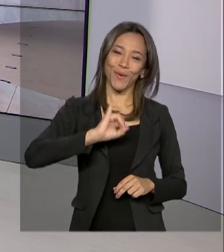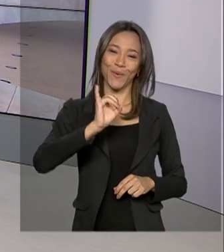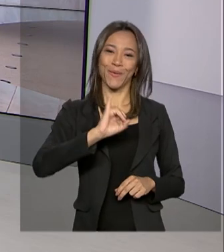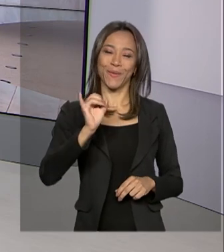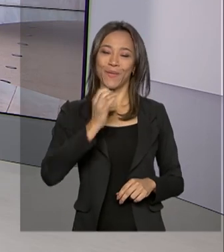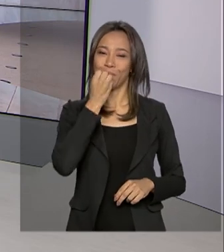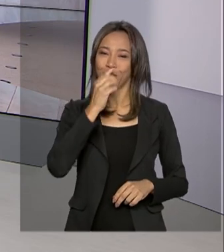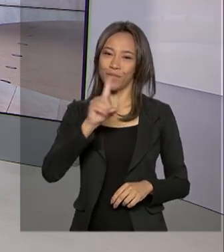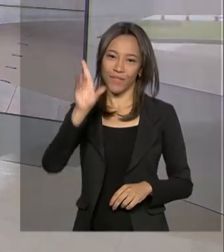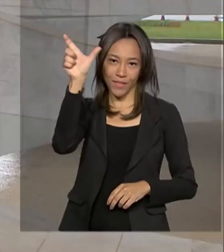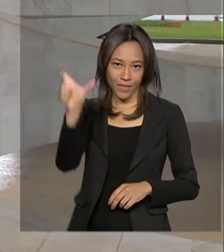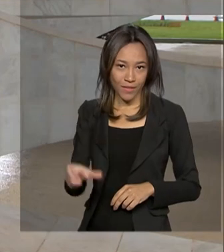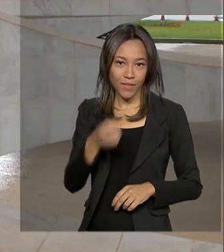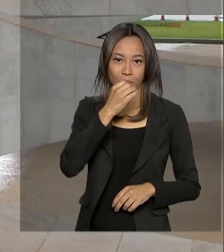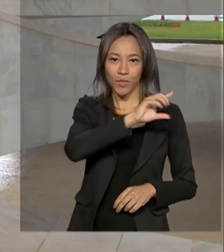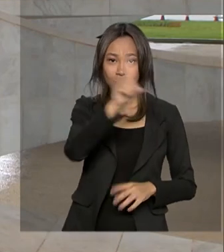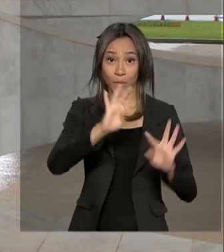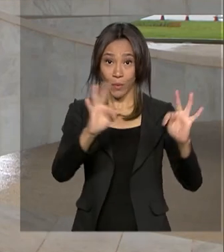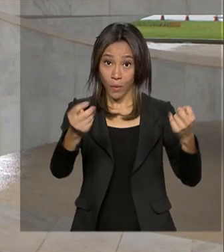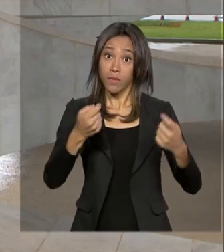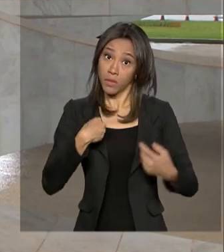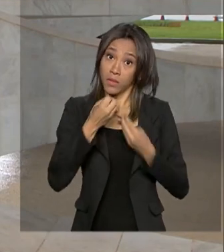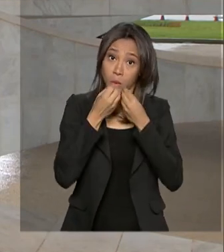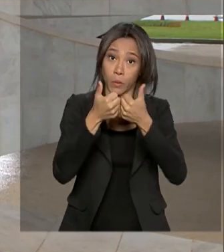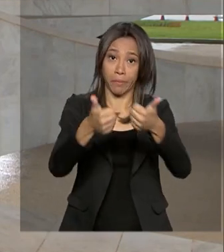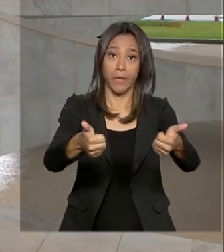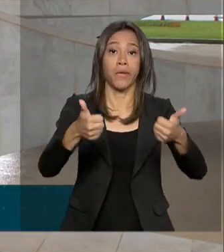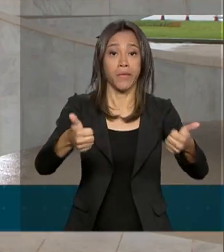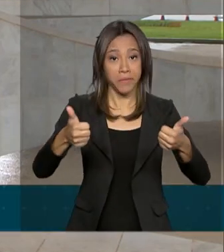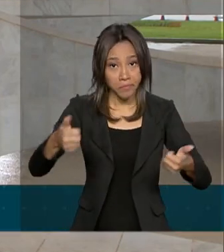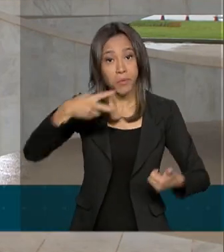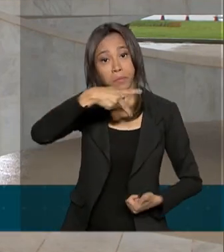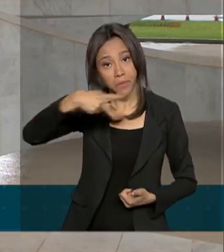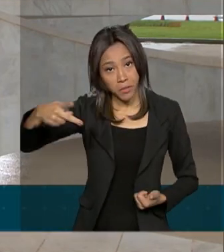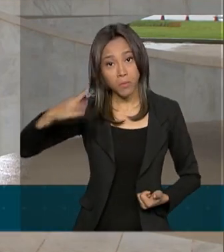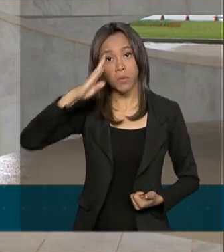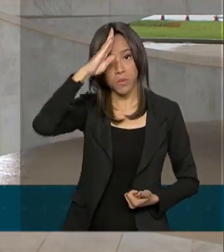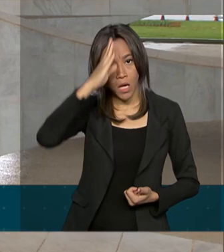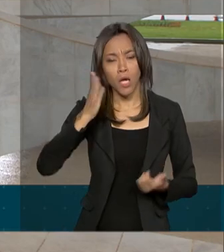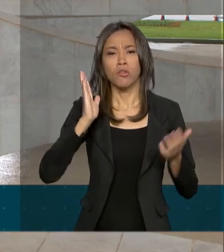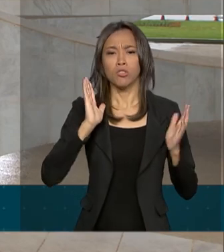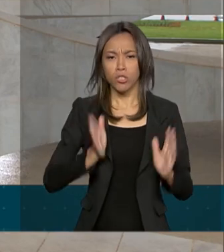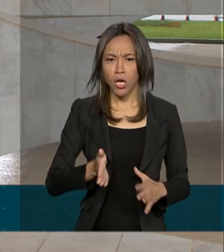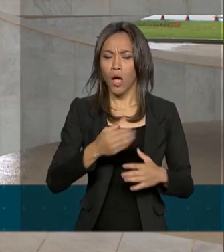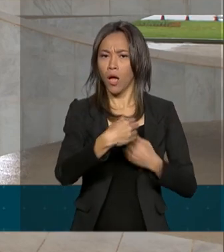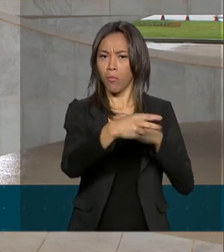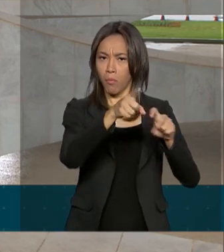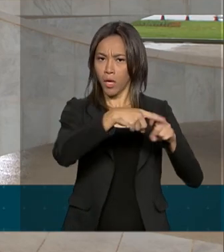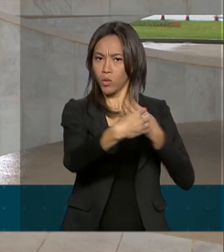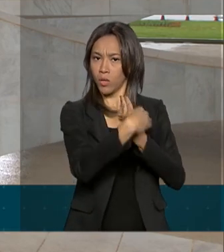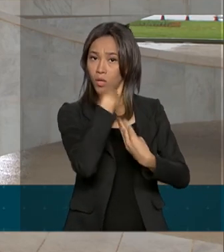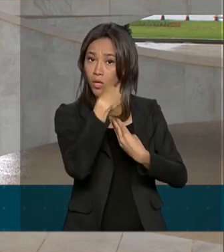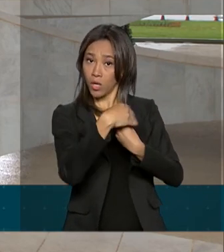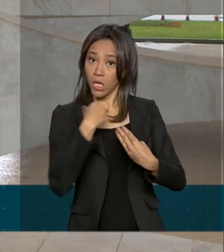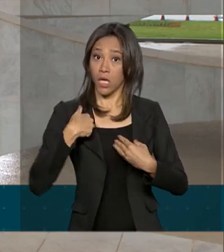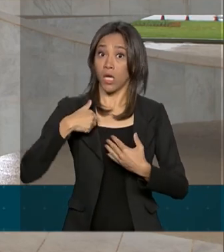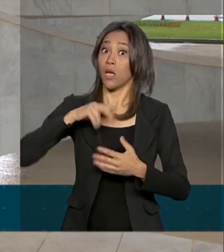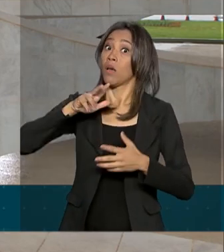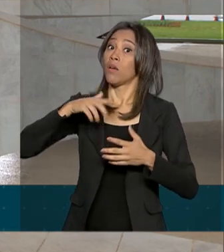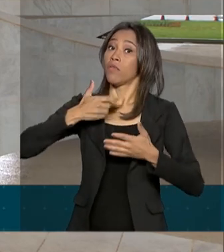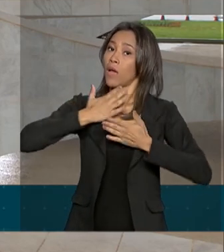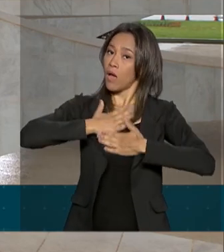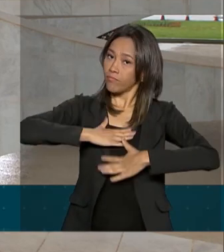bom dia a você para todo mundo, é isso mesmo, está tudo bem. O presidente Jair Bolsonaro recebeu a orientação médica de ficar em repouso no